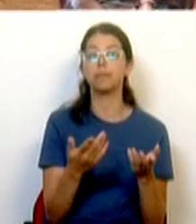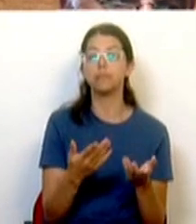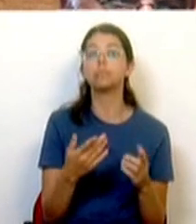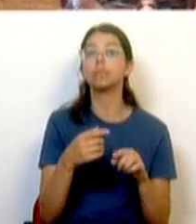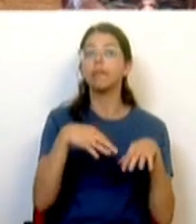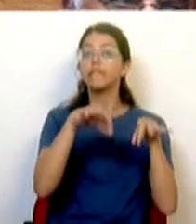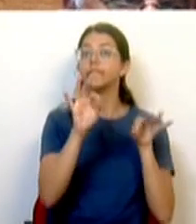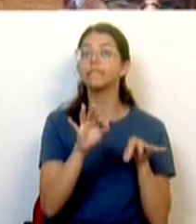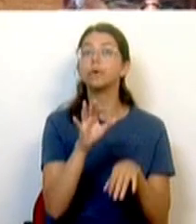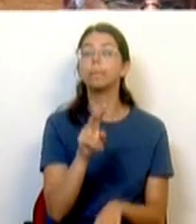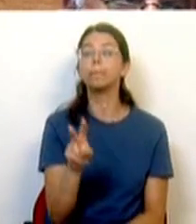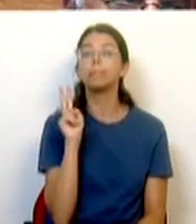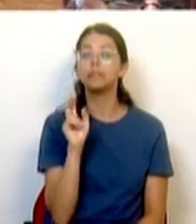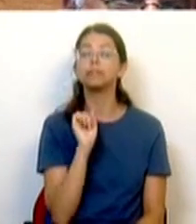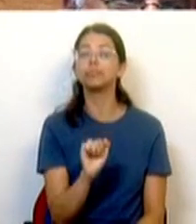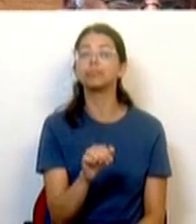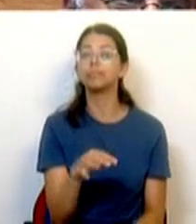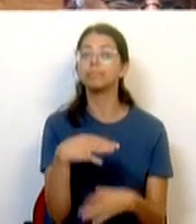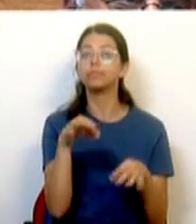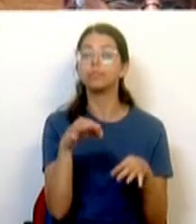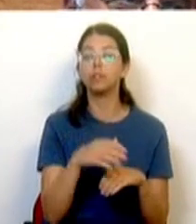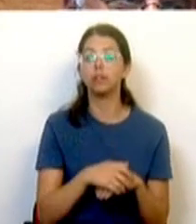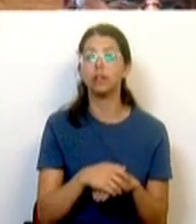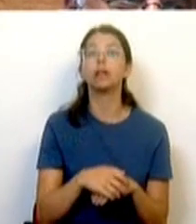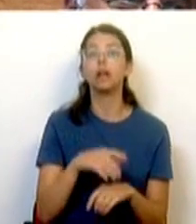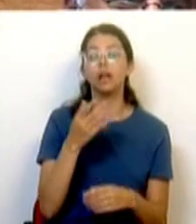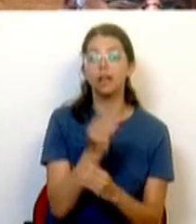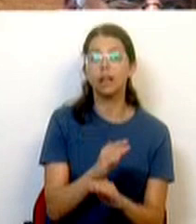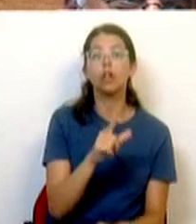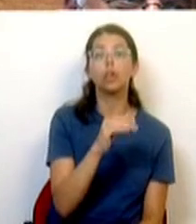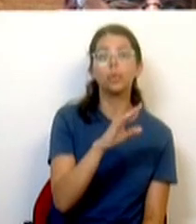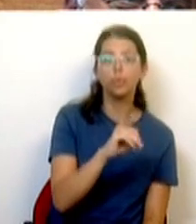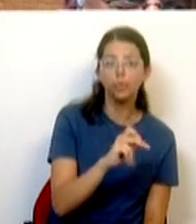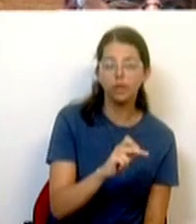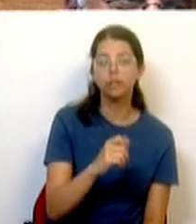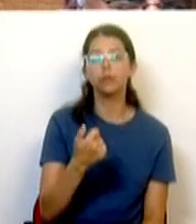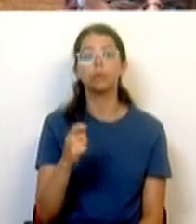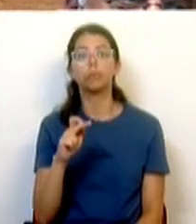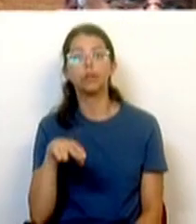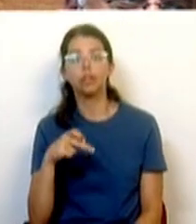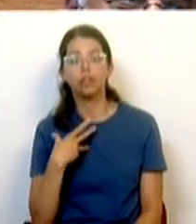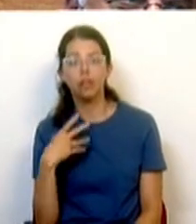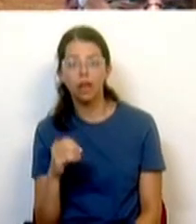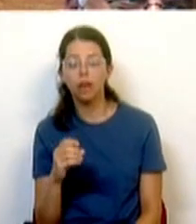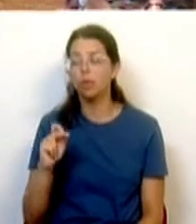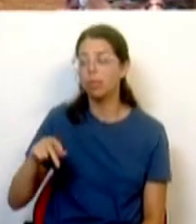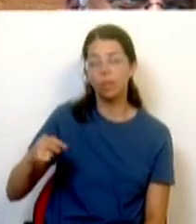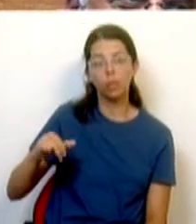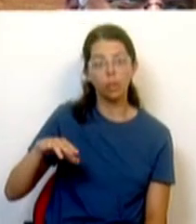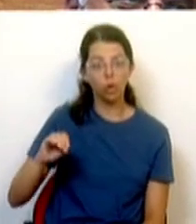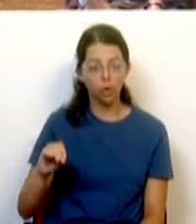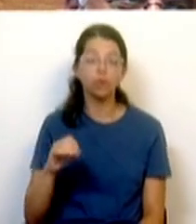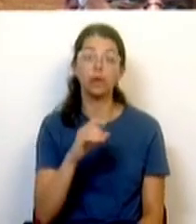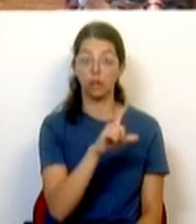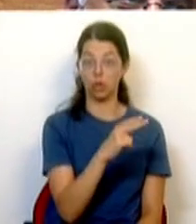do PSD. Porque provavelmente aquela criança, Luísa, a Luísa, Bernardo ou o António, é importante frisar que a Luísa, na